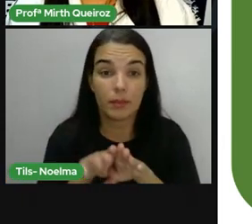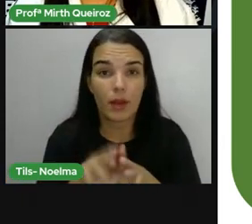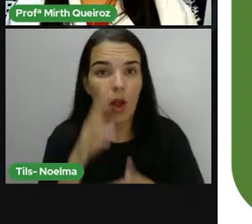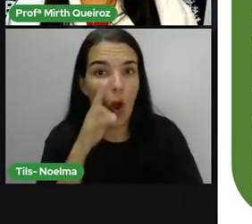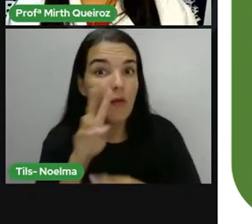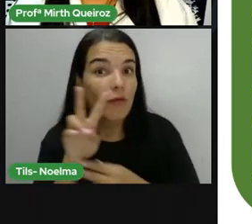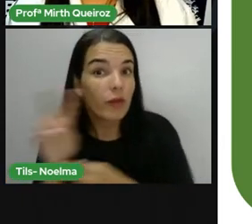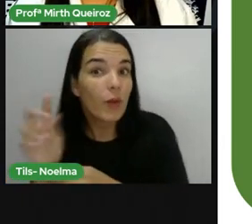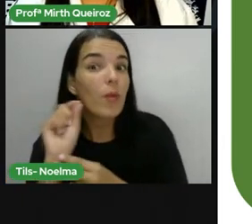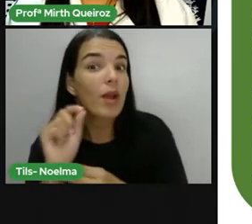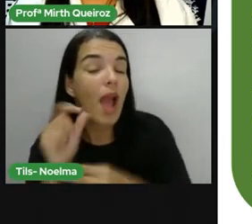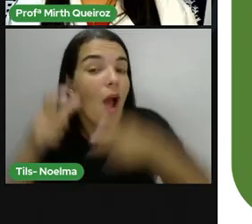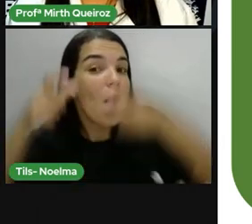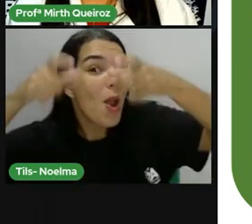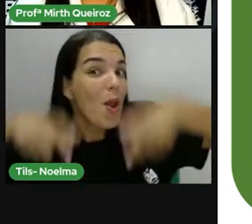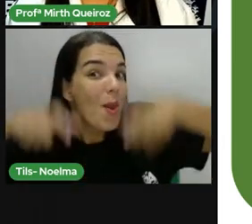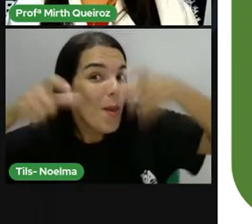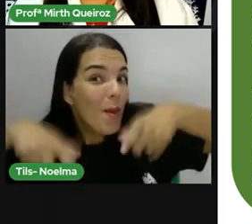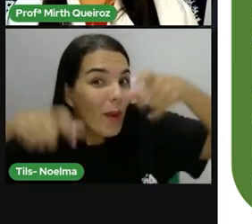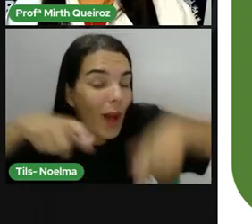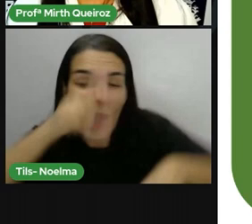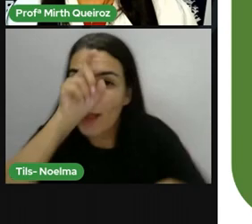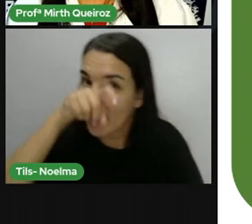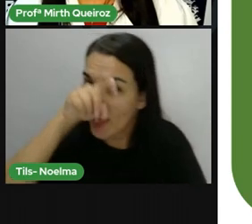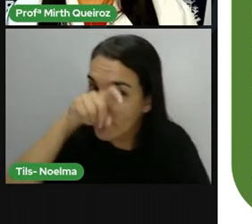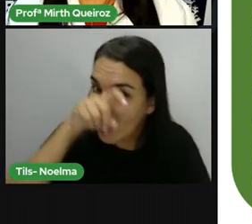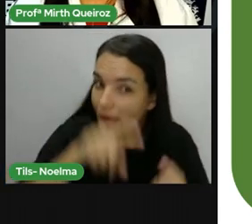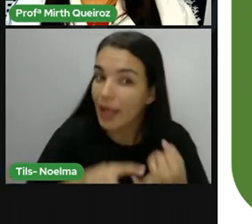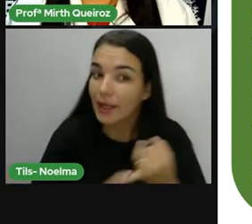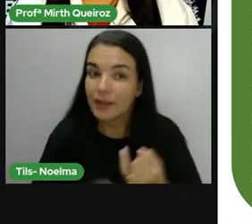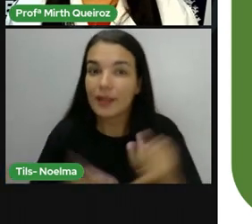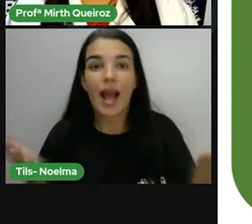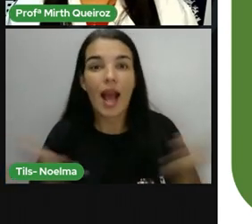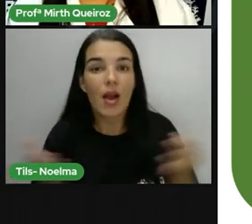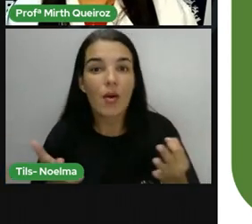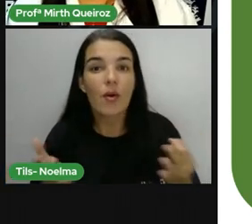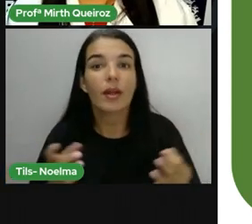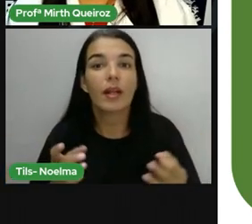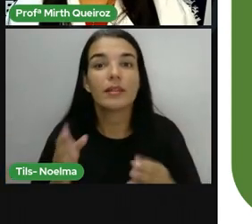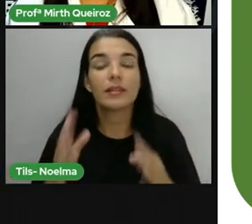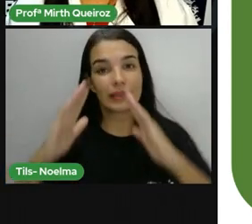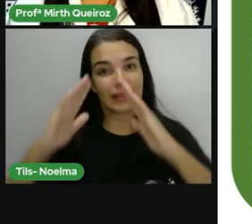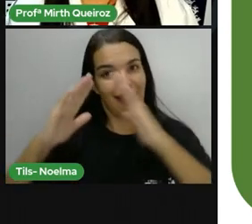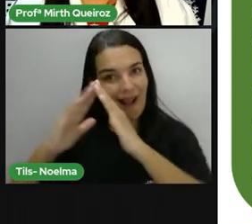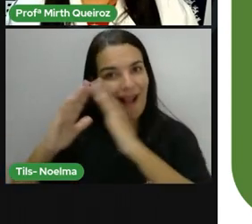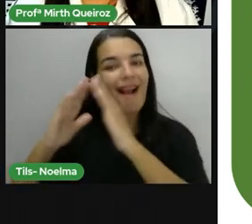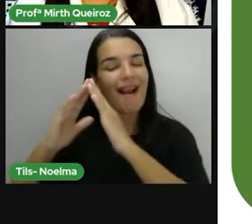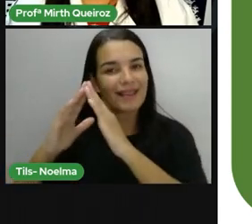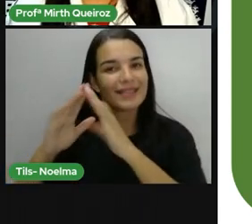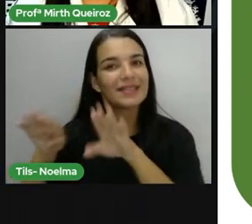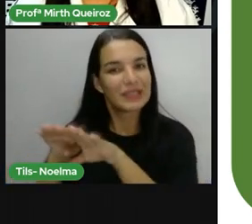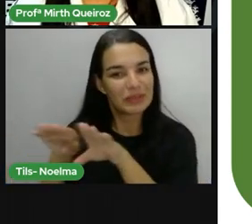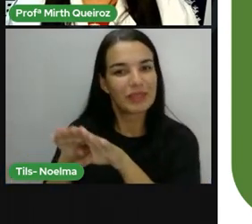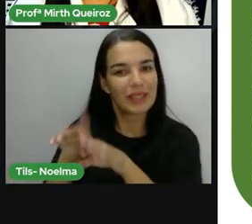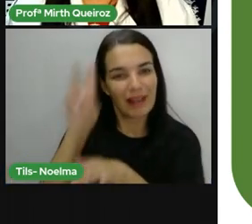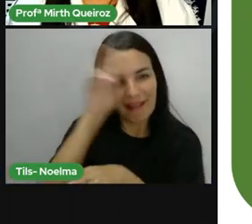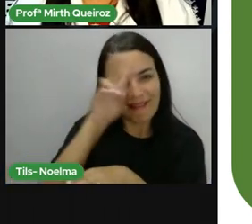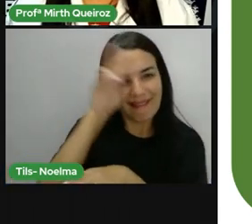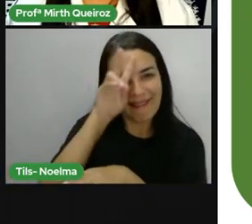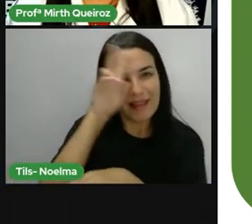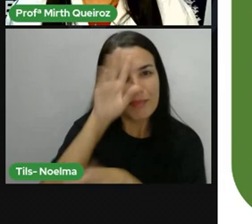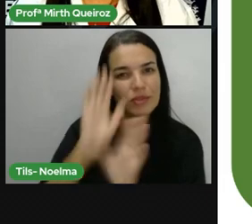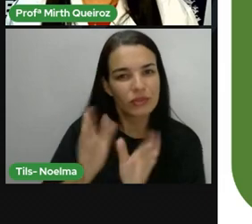nicho ecológico da arara e a gente falou sobre o habitat da arara. Lembra quando a gente estudou